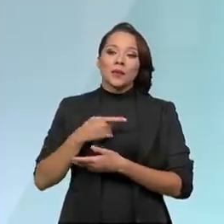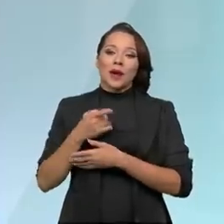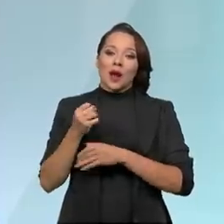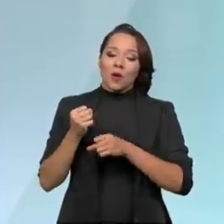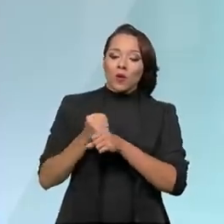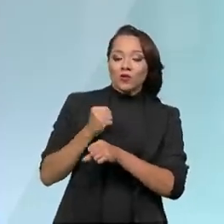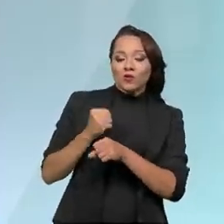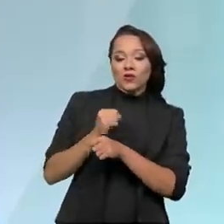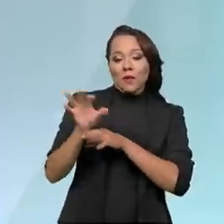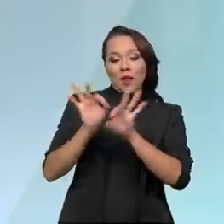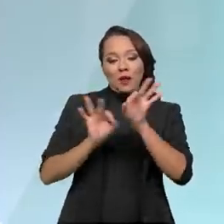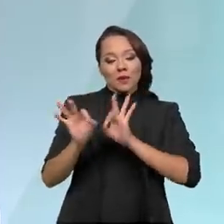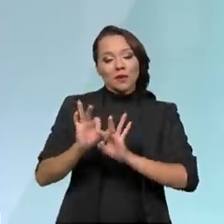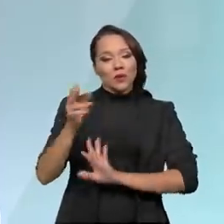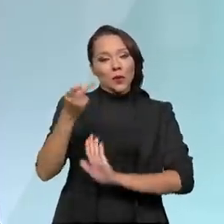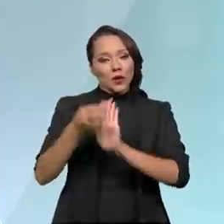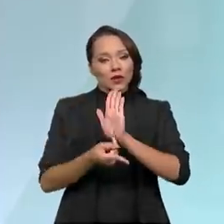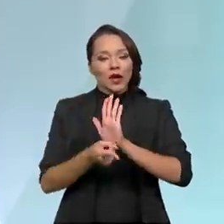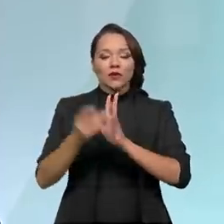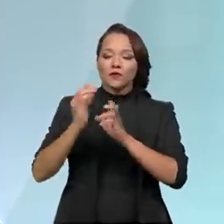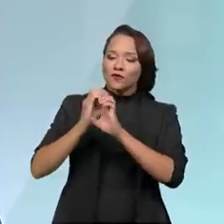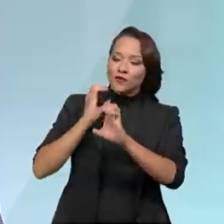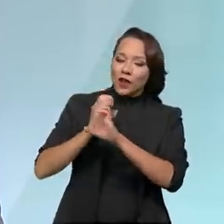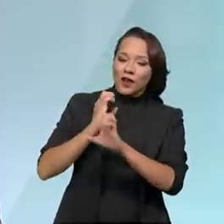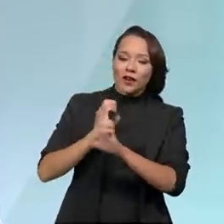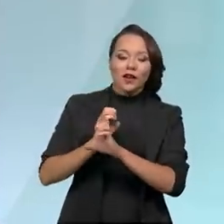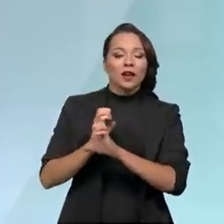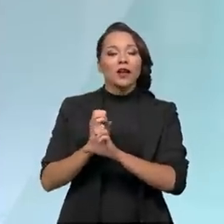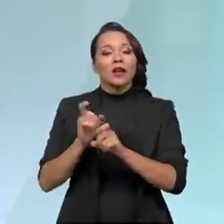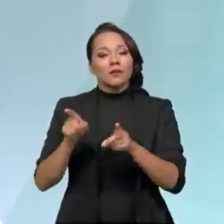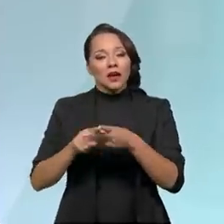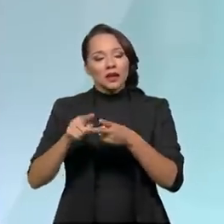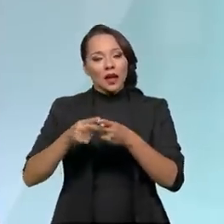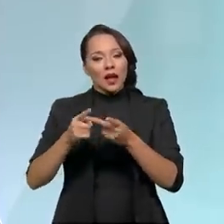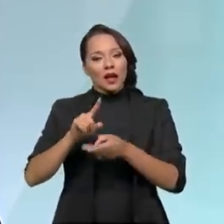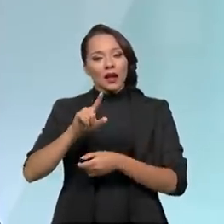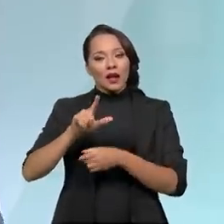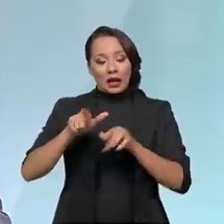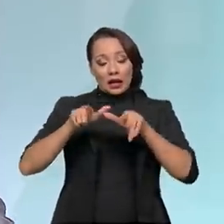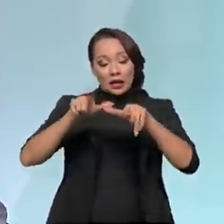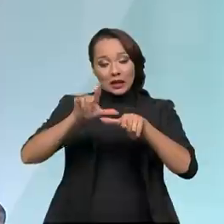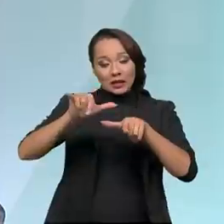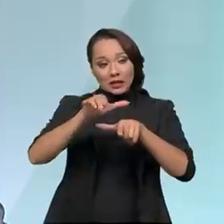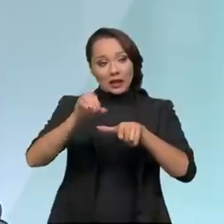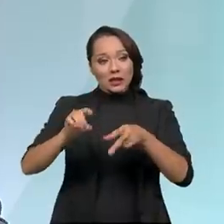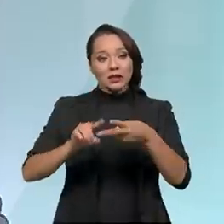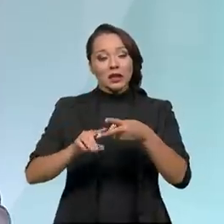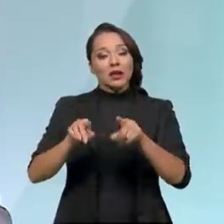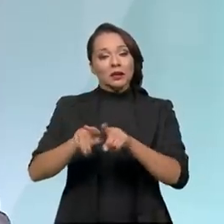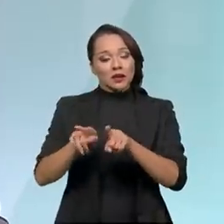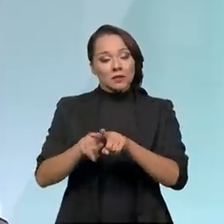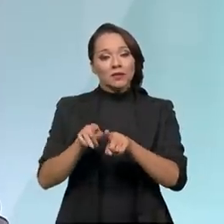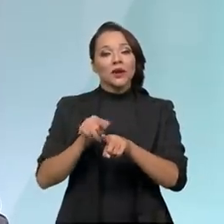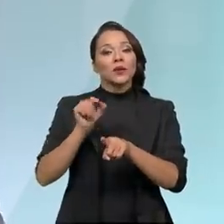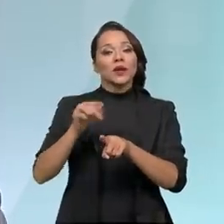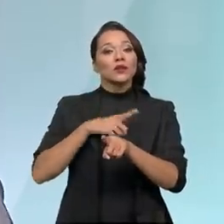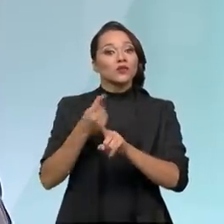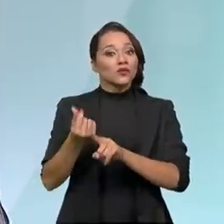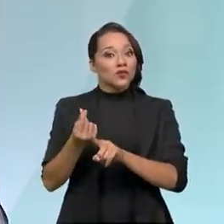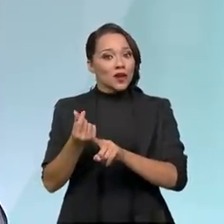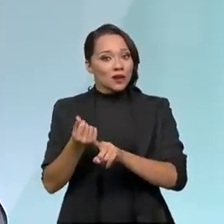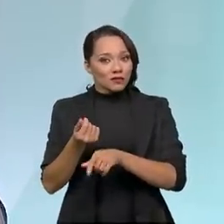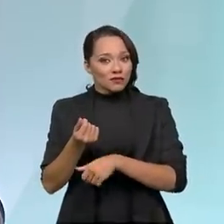construção dos projetos de engenharia, elaboração dos projetos, para obtenção das licenças e, principalmente, obtenção do fund, obtenção do dinheiro.